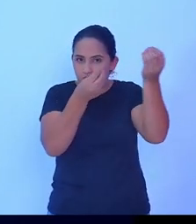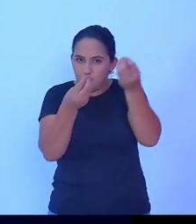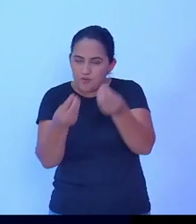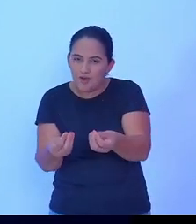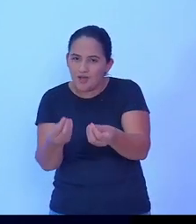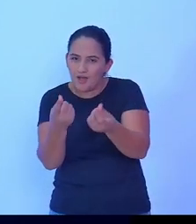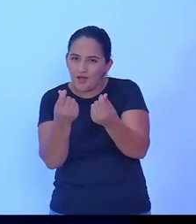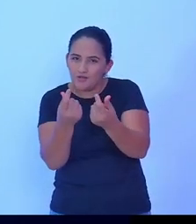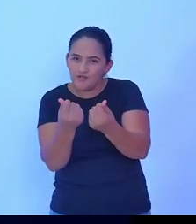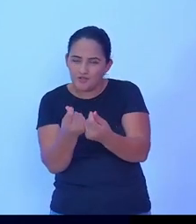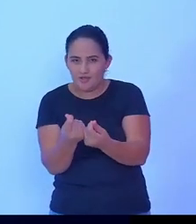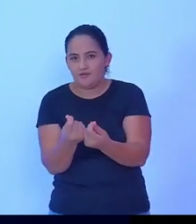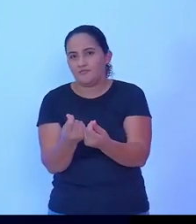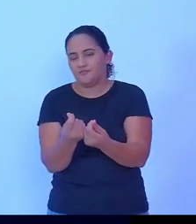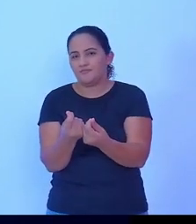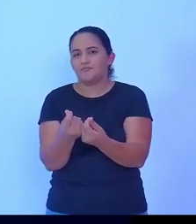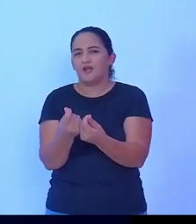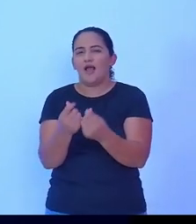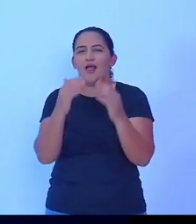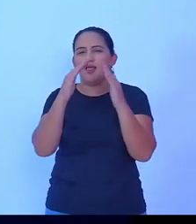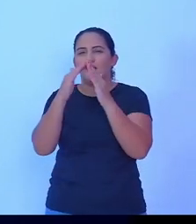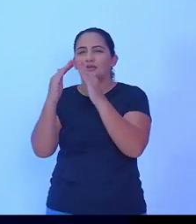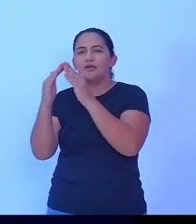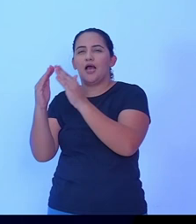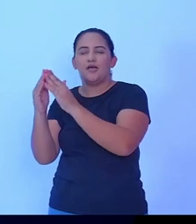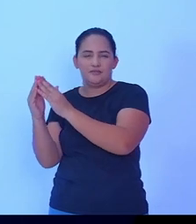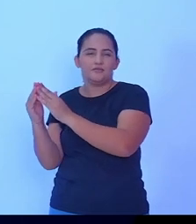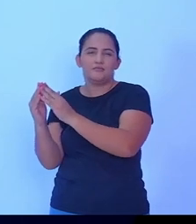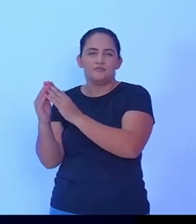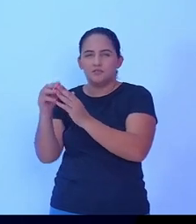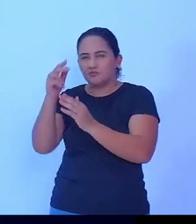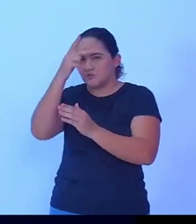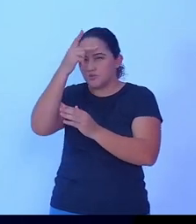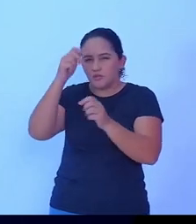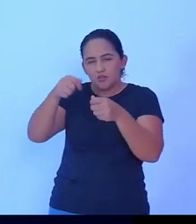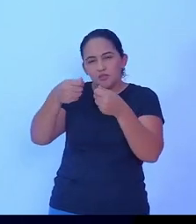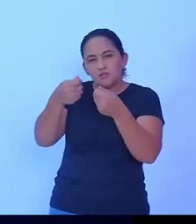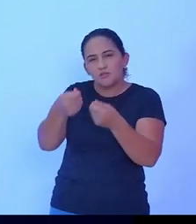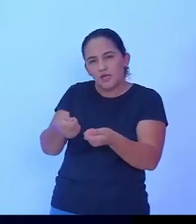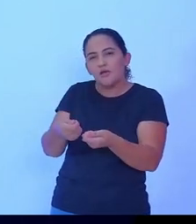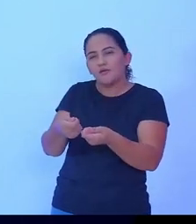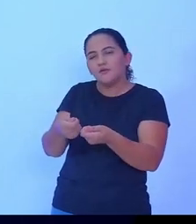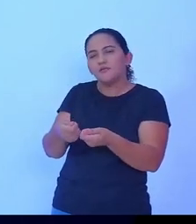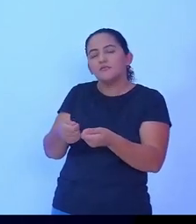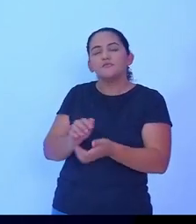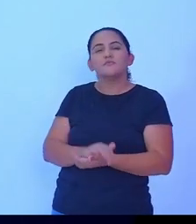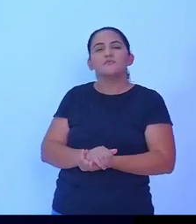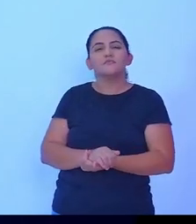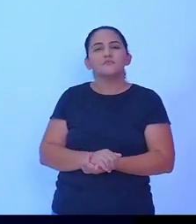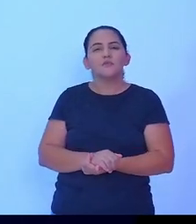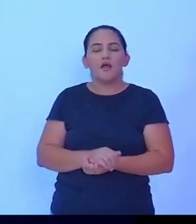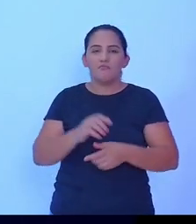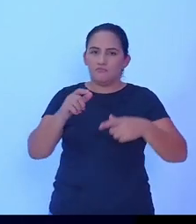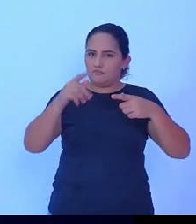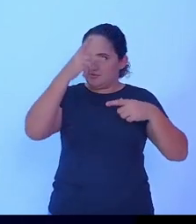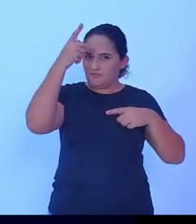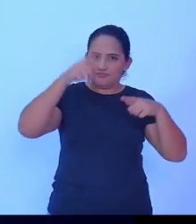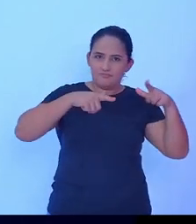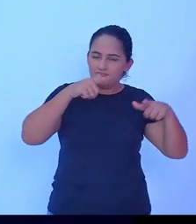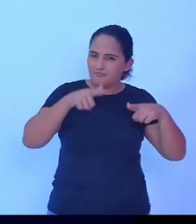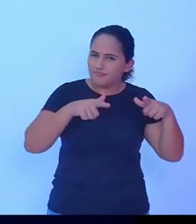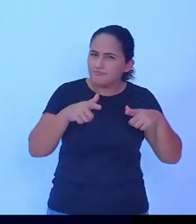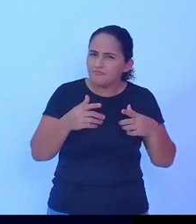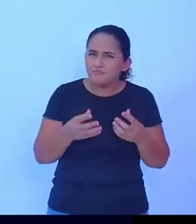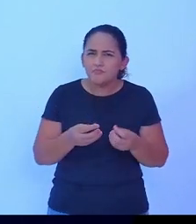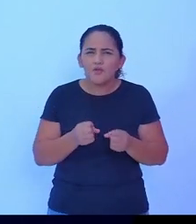está construindo. Então, são projetos de infraestrutura e habitação para que o trabalhador ele